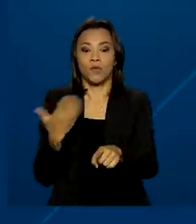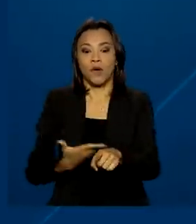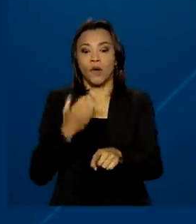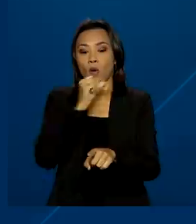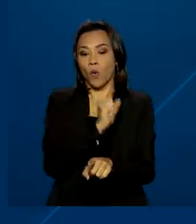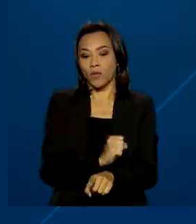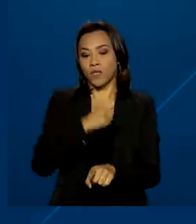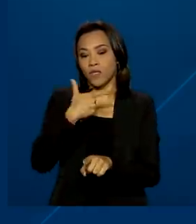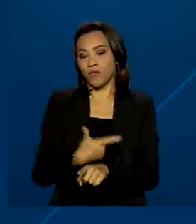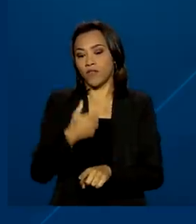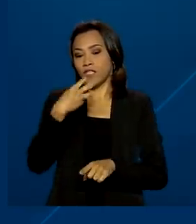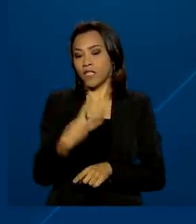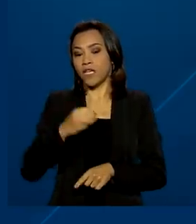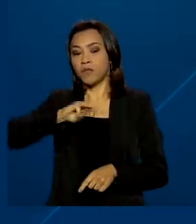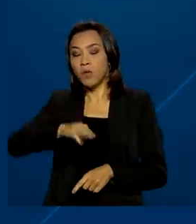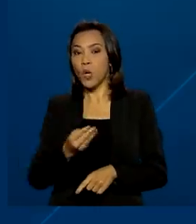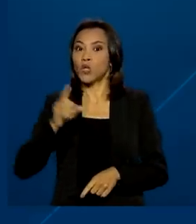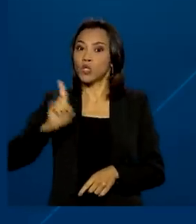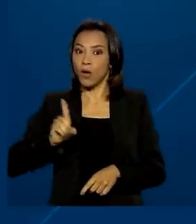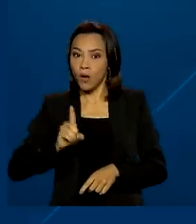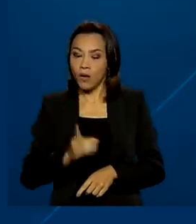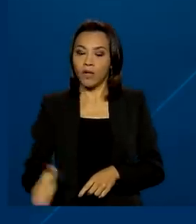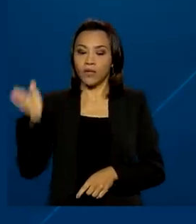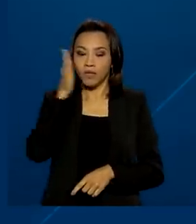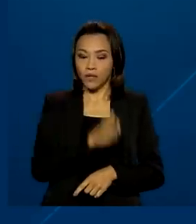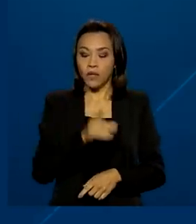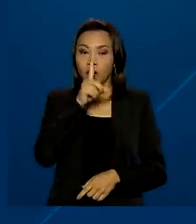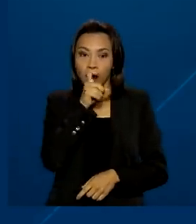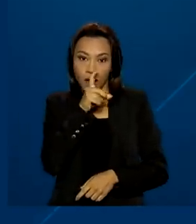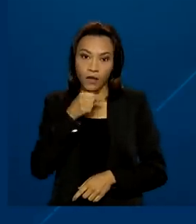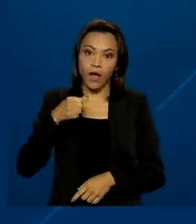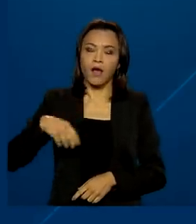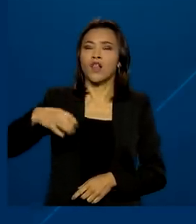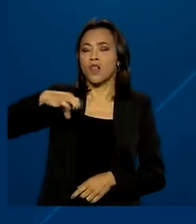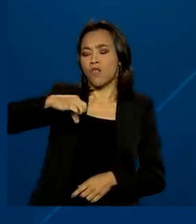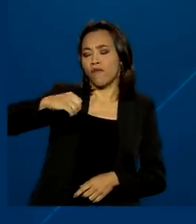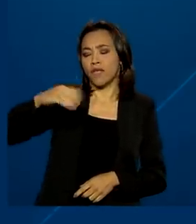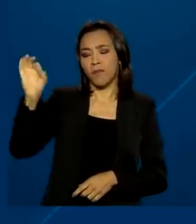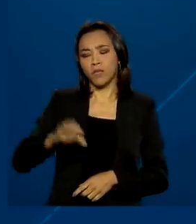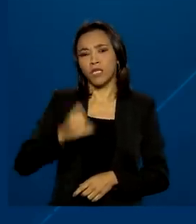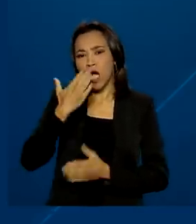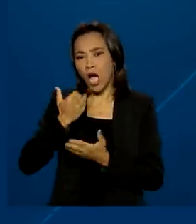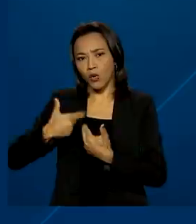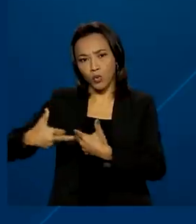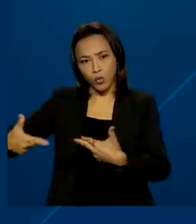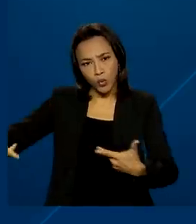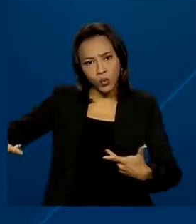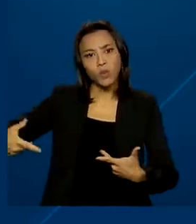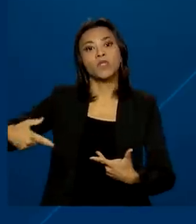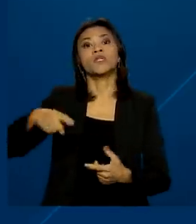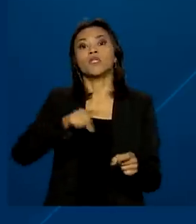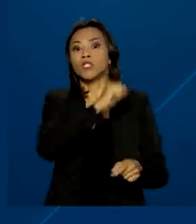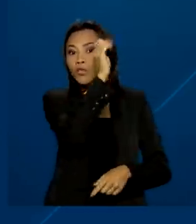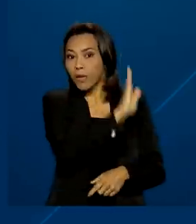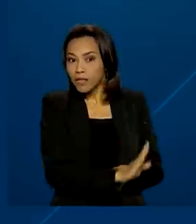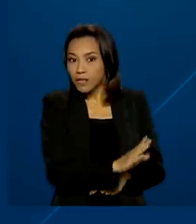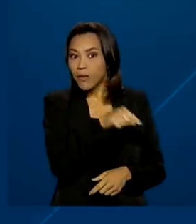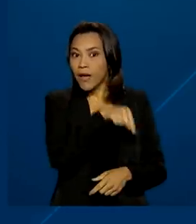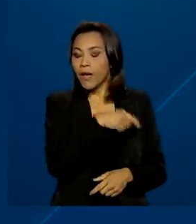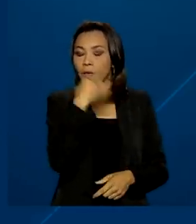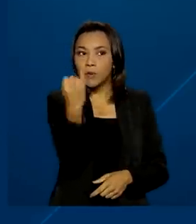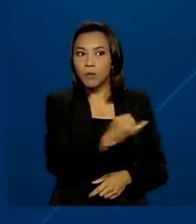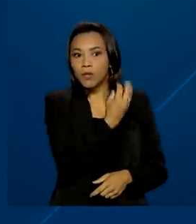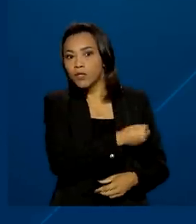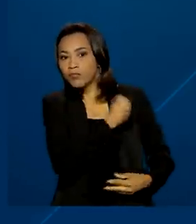milhões de dólares em 2019. O Catar importa mais de 90% dos alimentos que consome e o Brasil é um importante